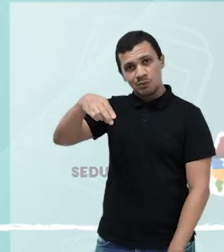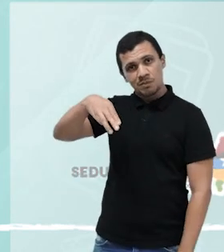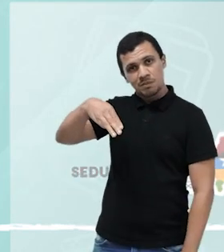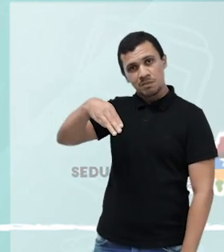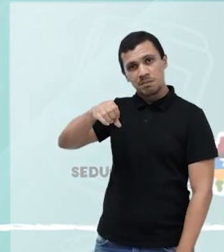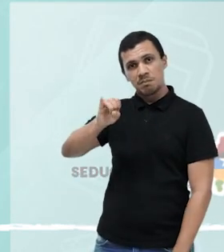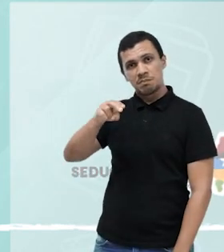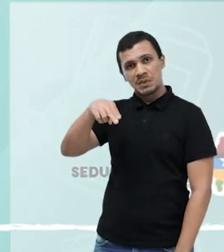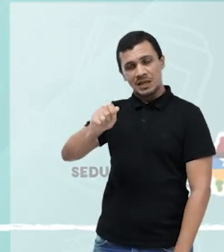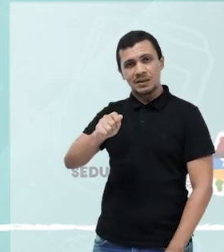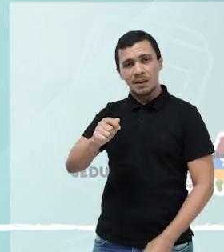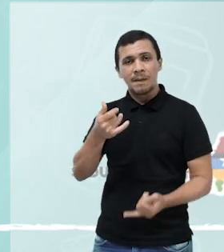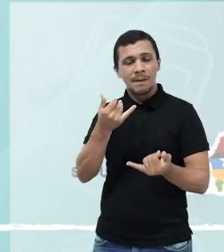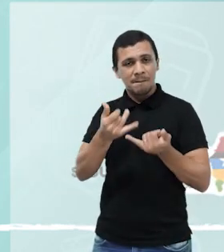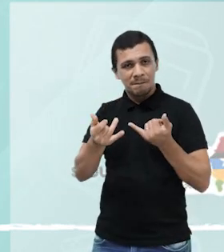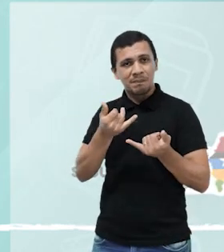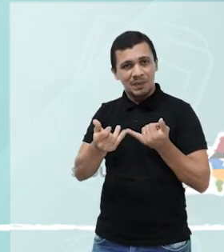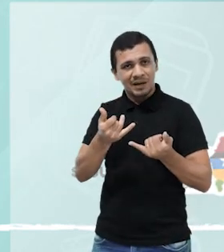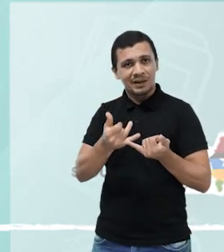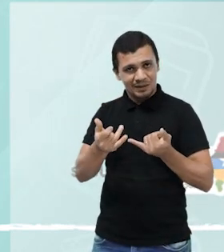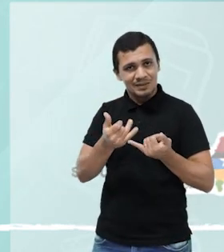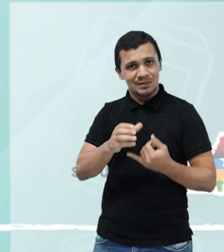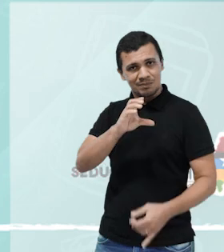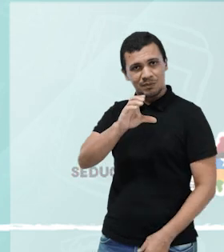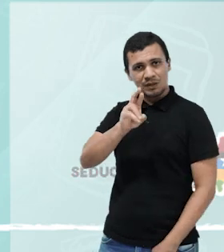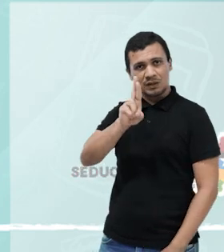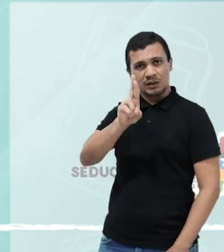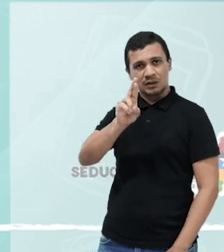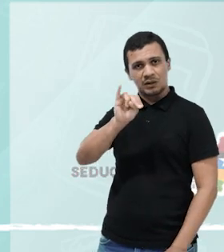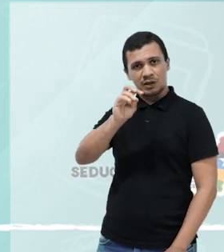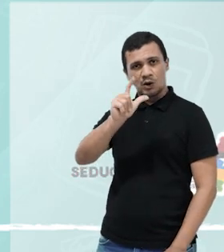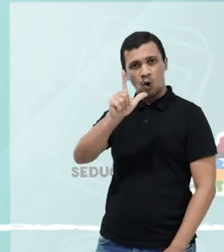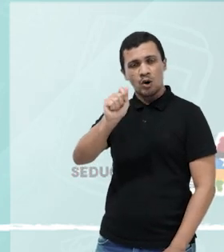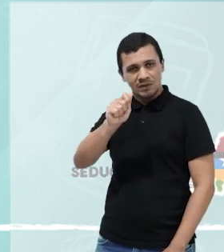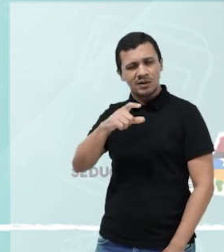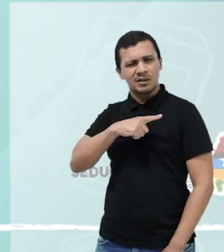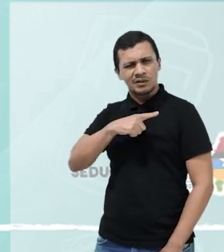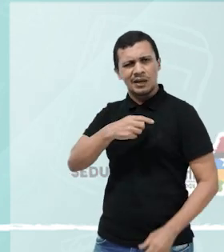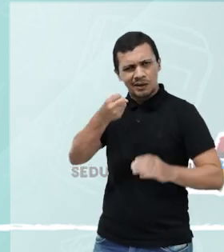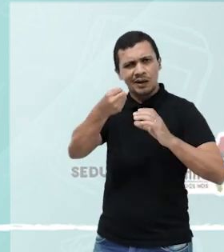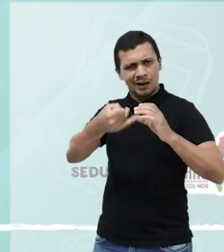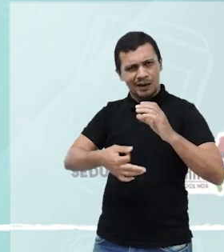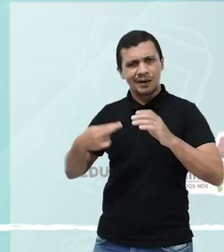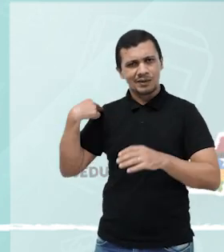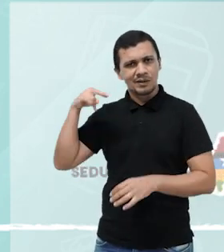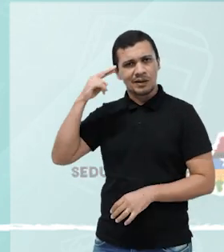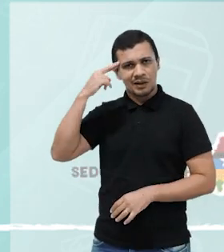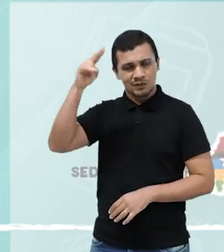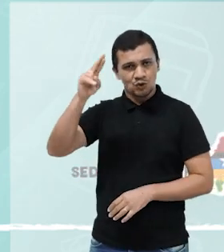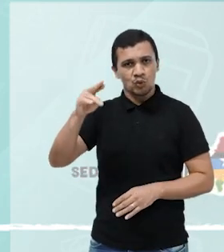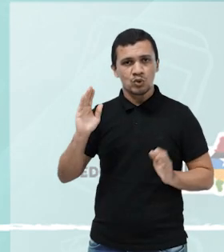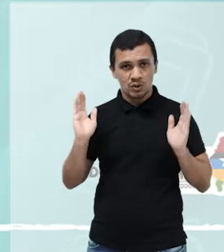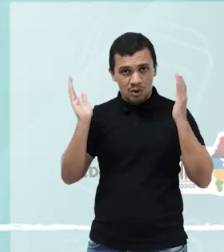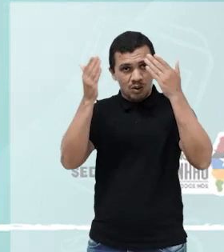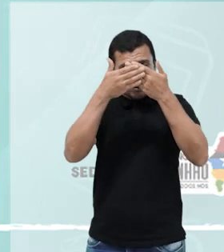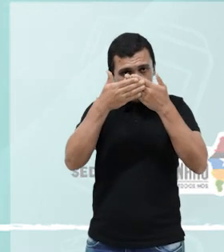com o tambor de crioula, mas tem um caráter religioso, especificamente do candomblé e da umbanda. E aí,